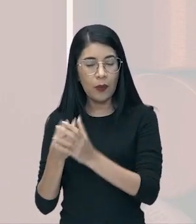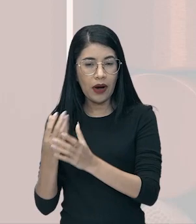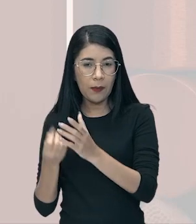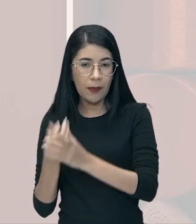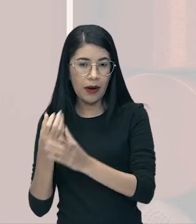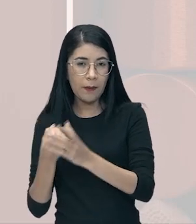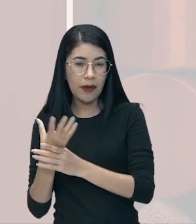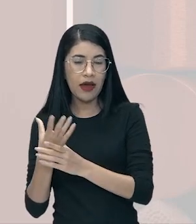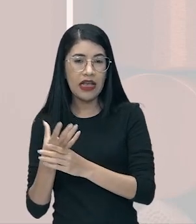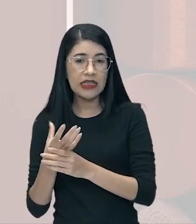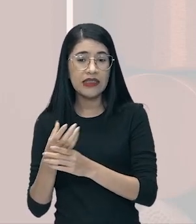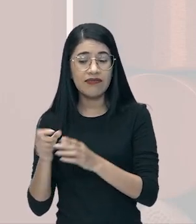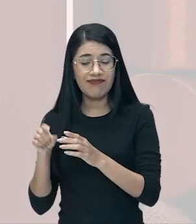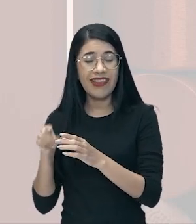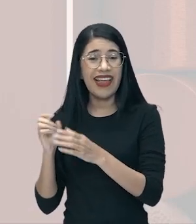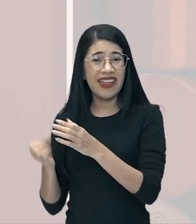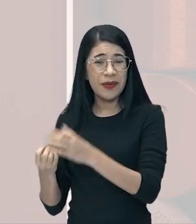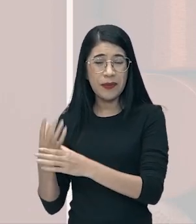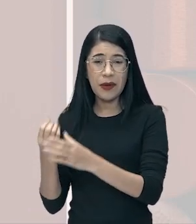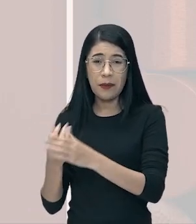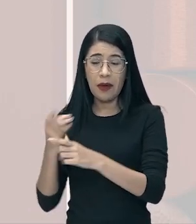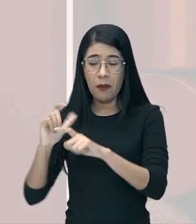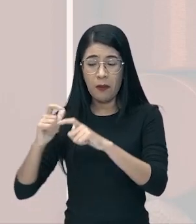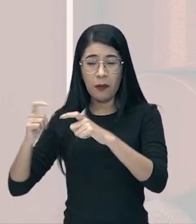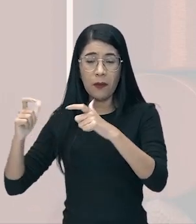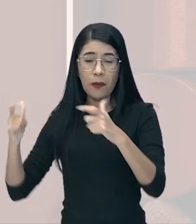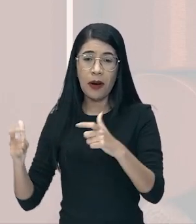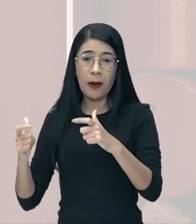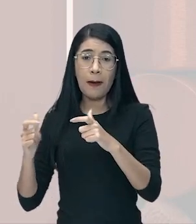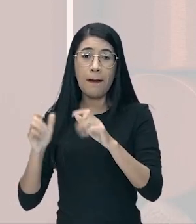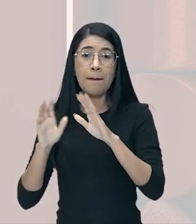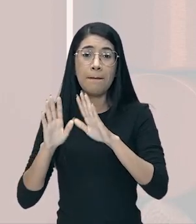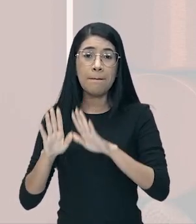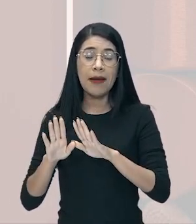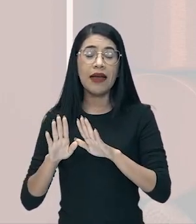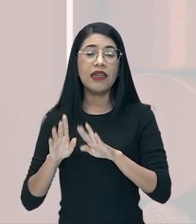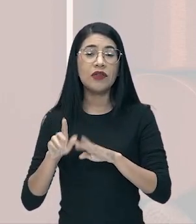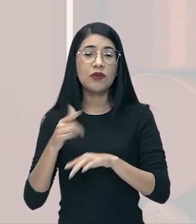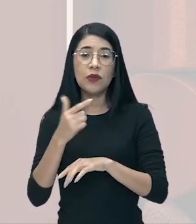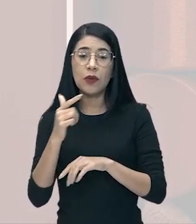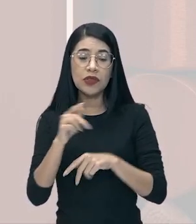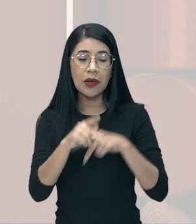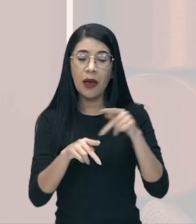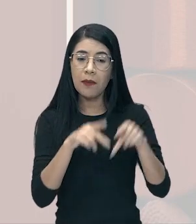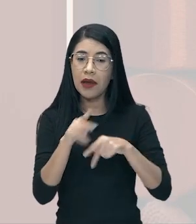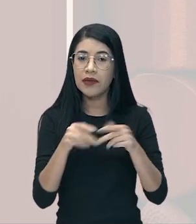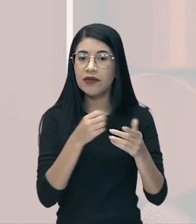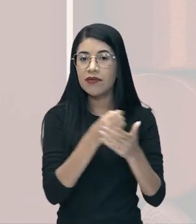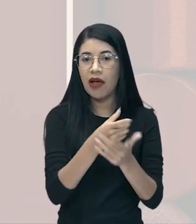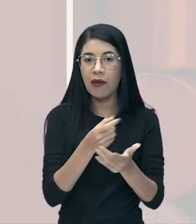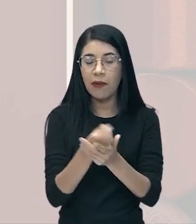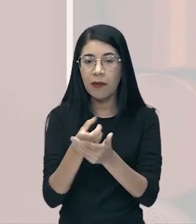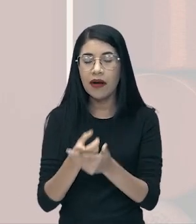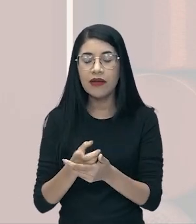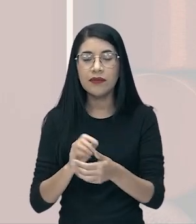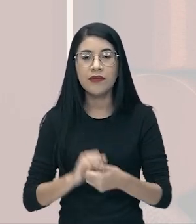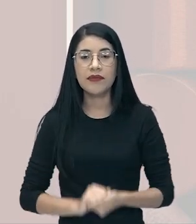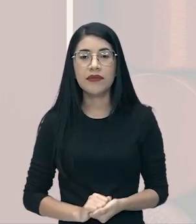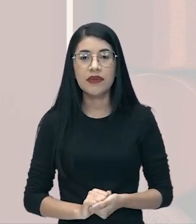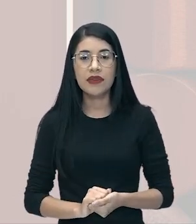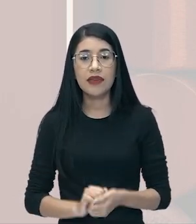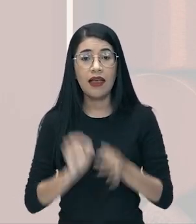se produzia muito ao ponto de não ter mercado consumidor. Prestem atenção. Na